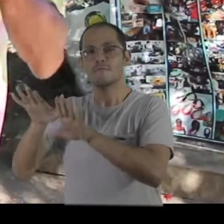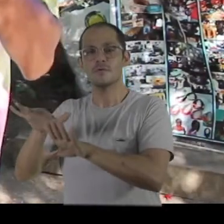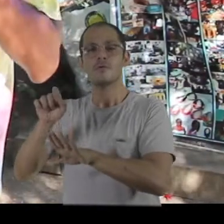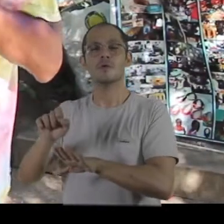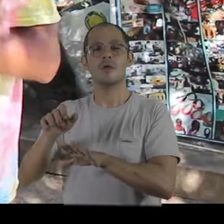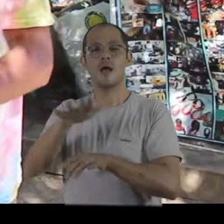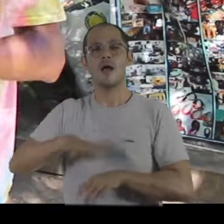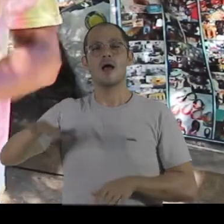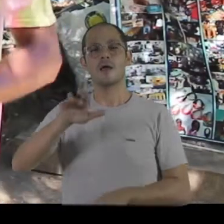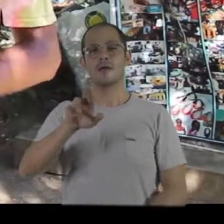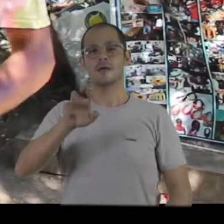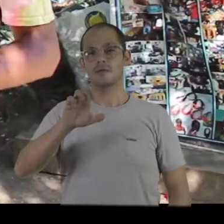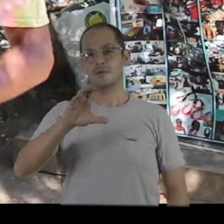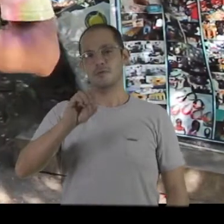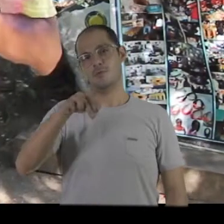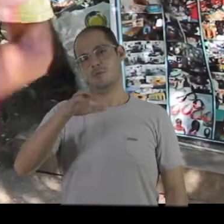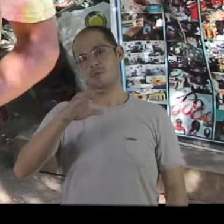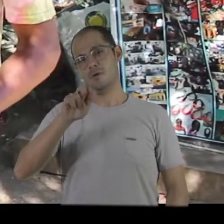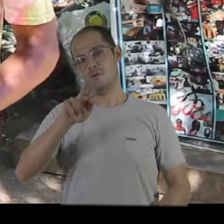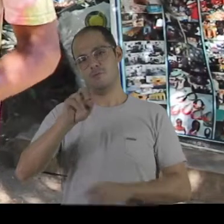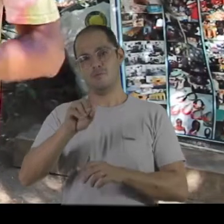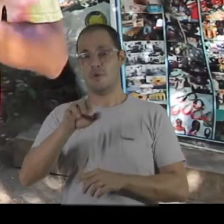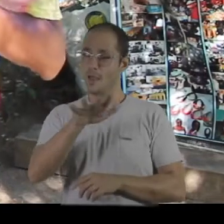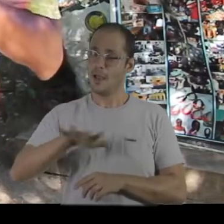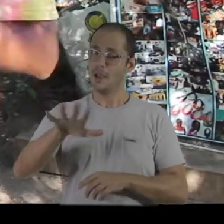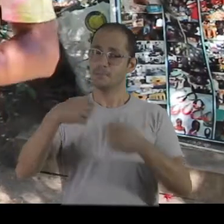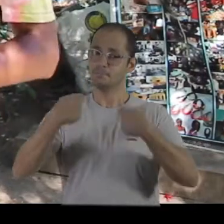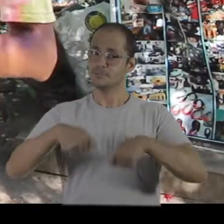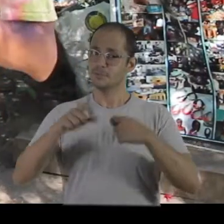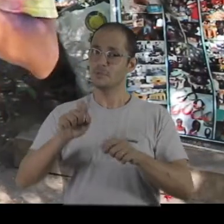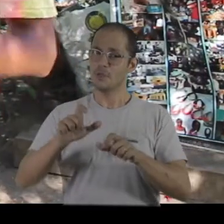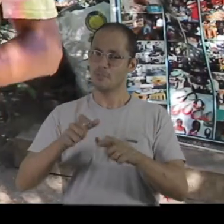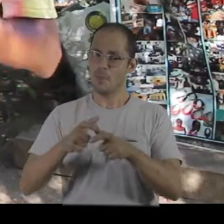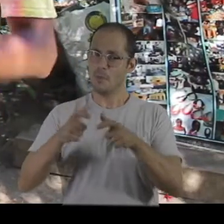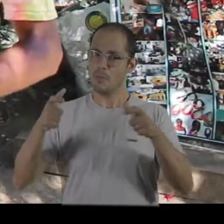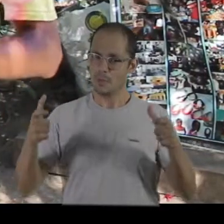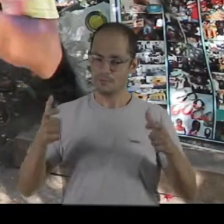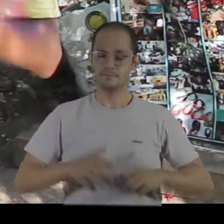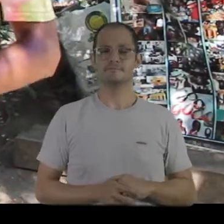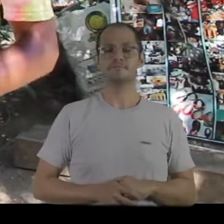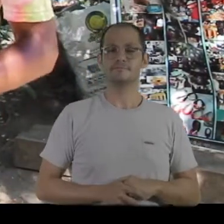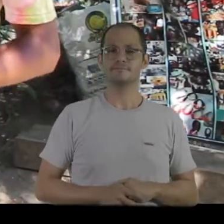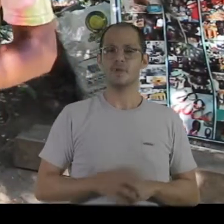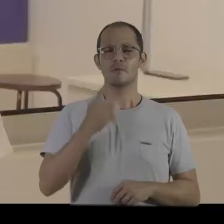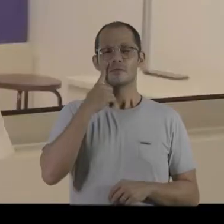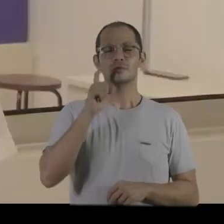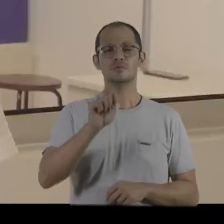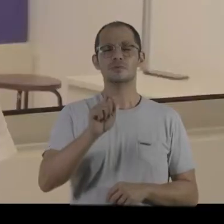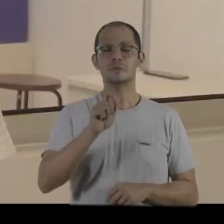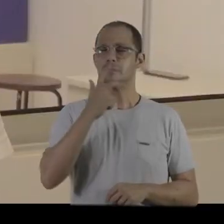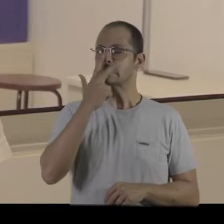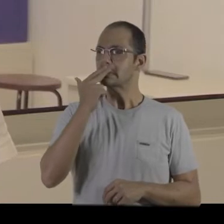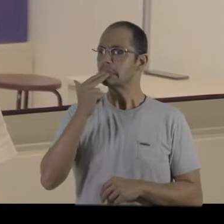que essa universidade fique dentro do território do Recôncavo, porque o território precisa e merece ser desenvolvido. Vejo